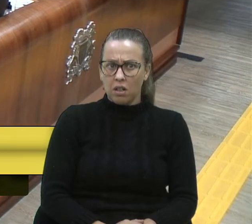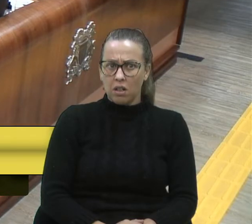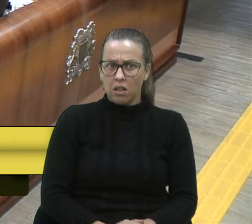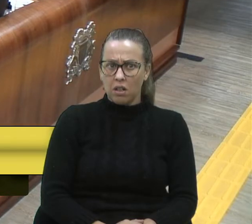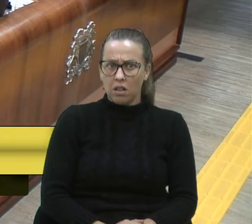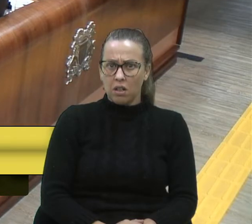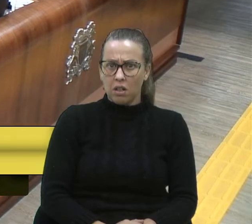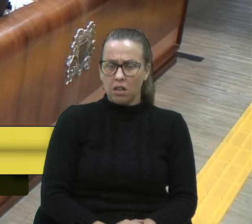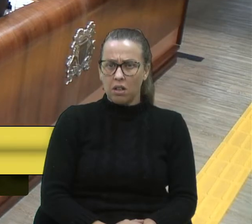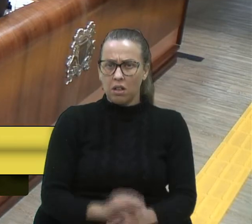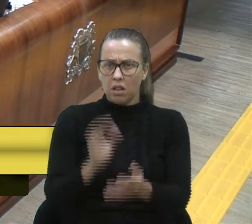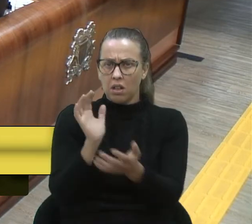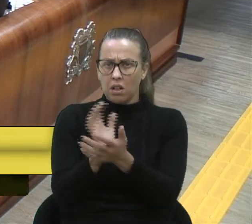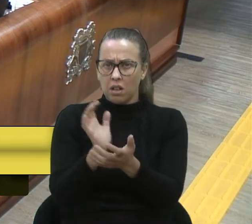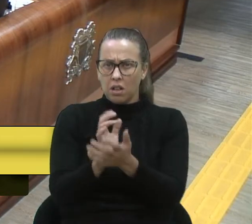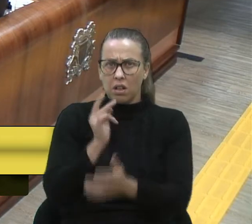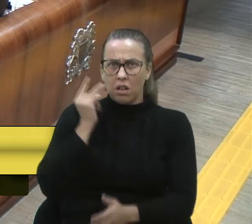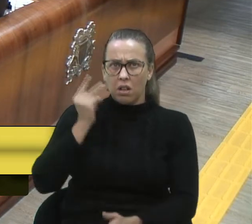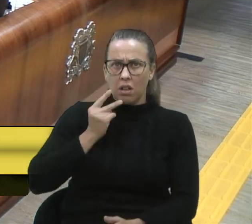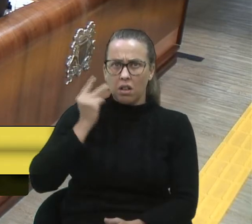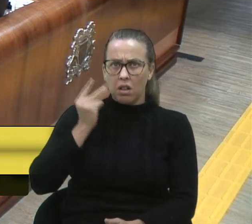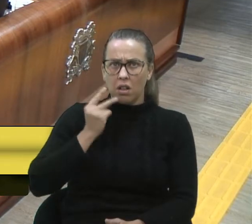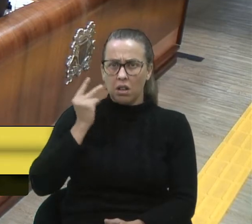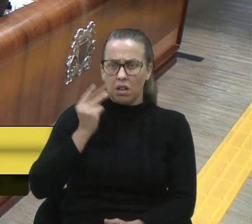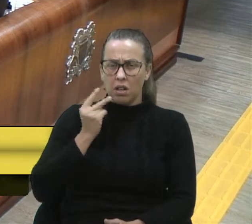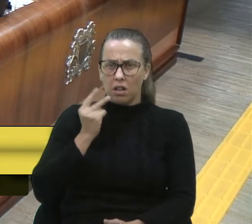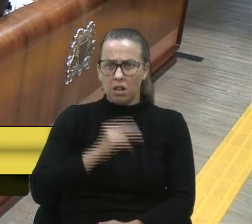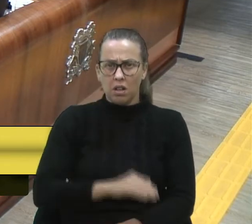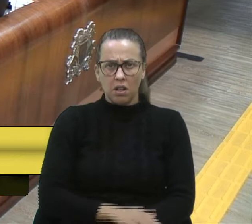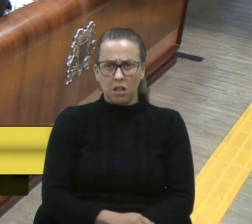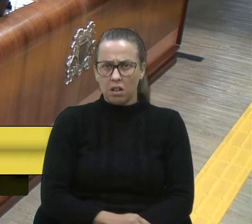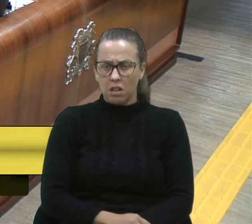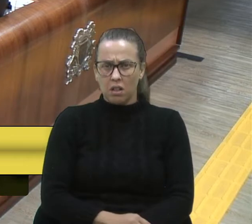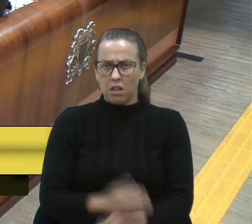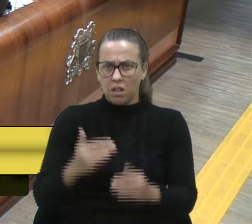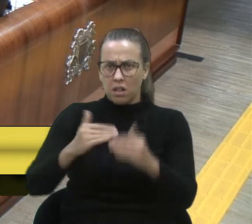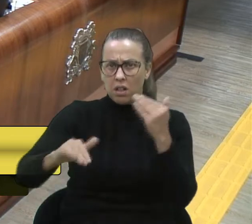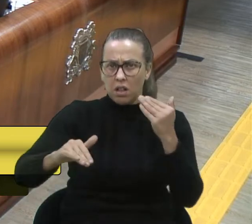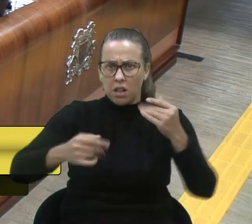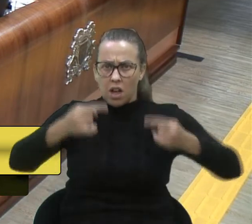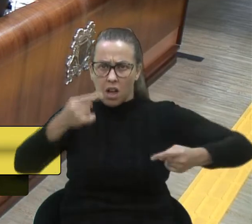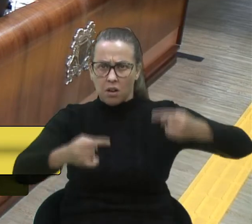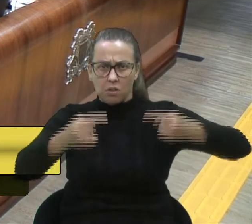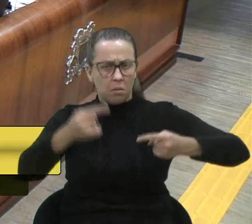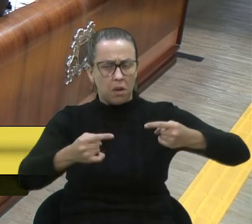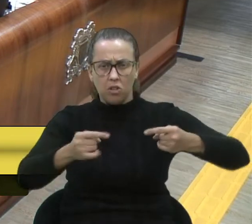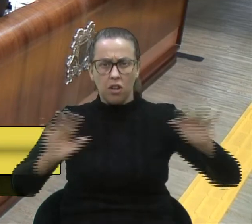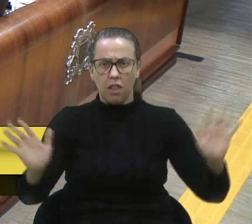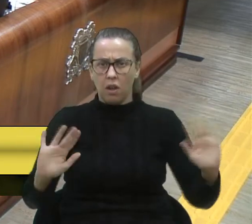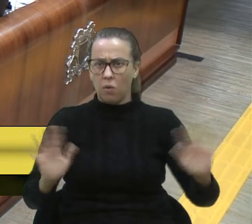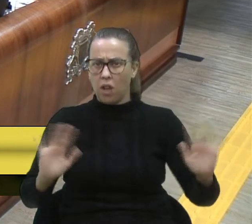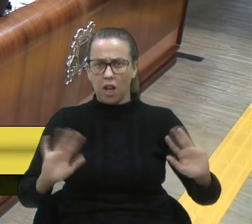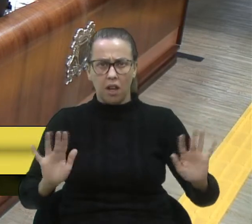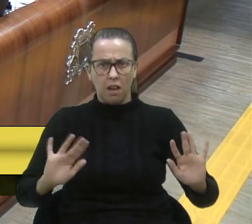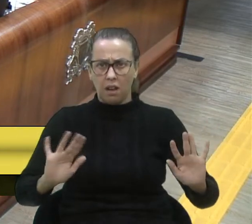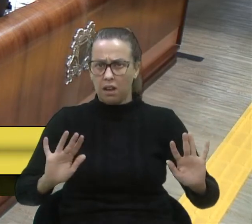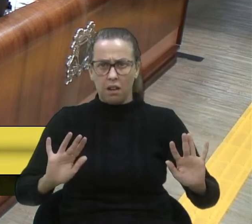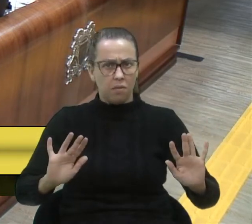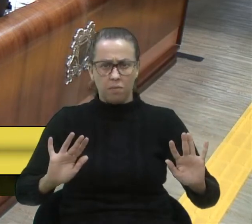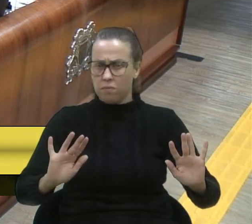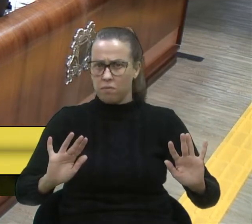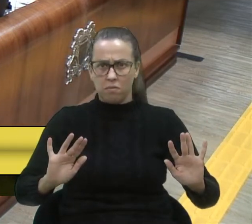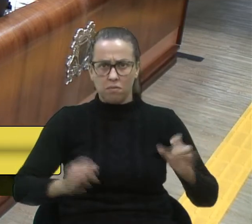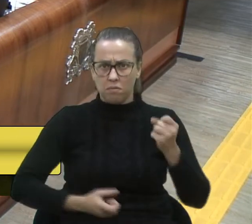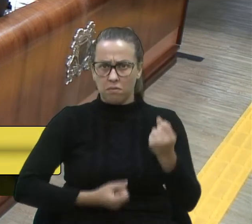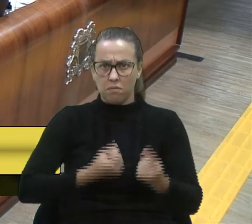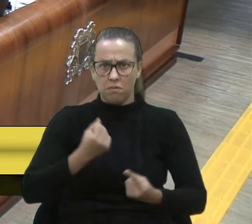Colega vereadora, indeferido, é um debate, isso não tem, enfim, alguma